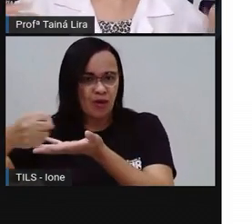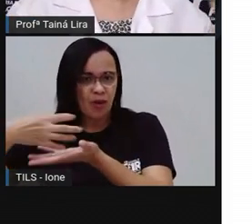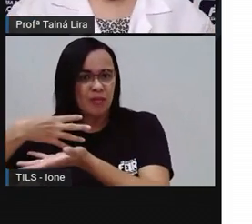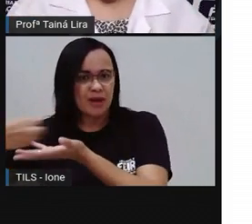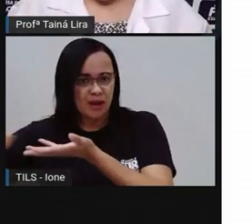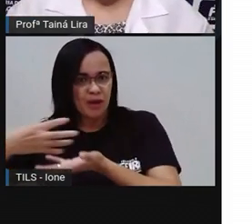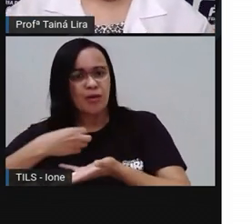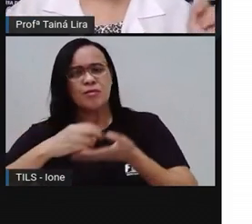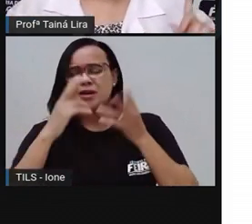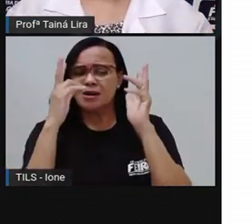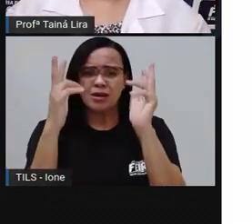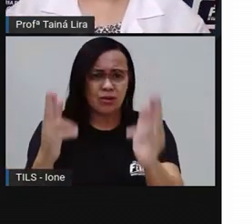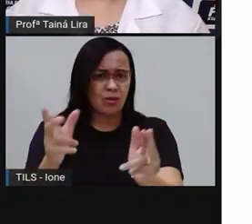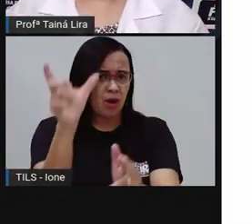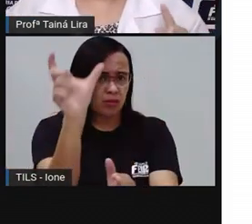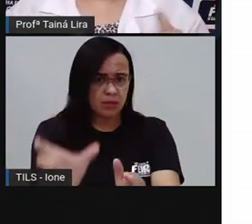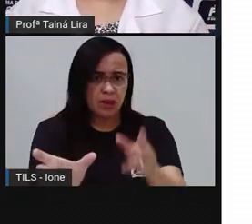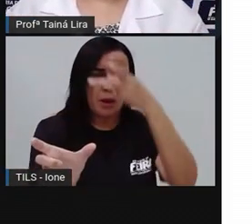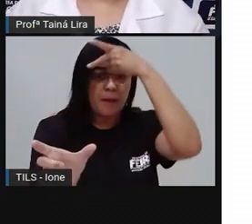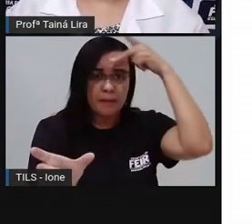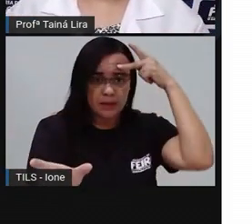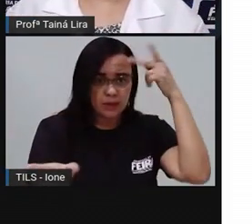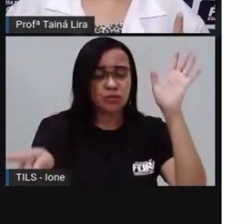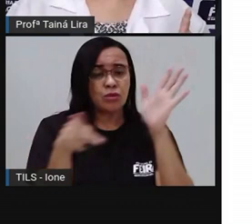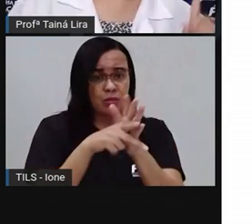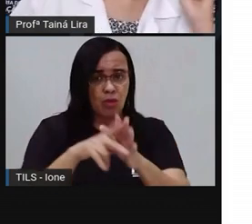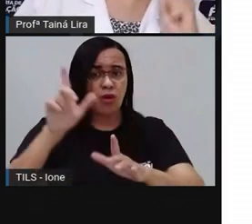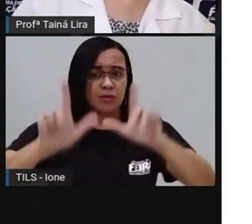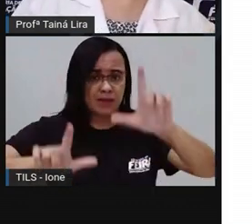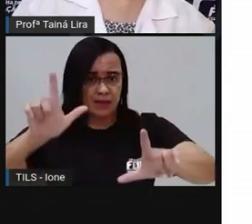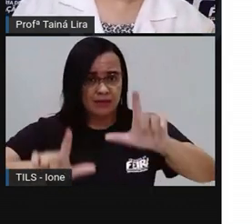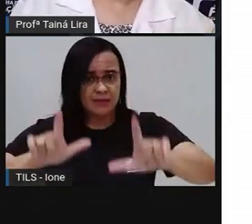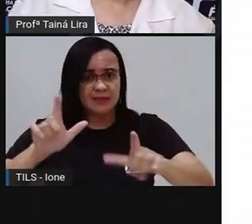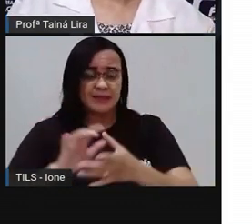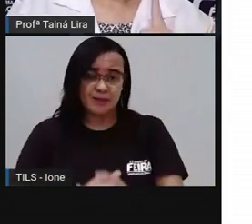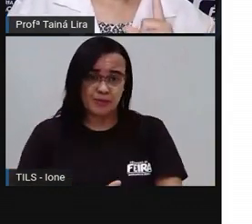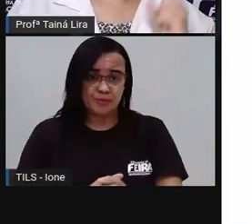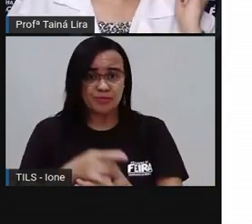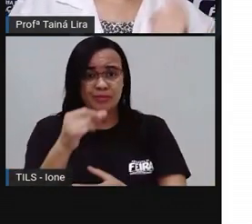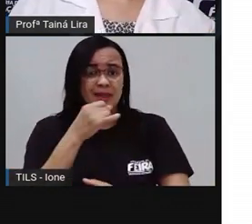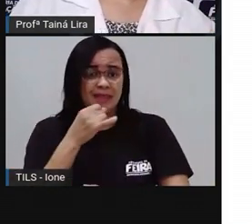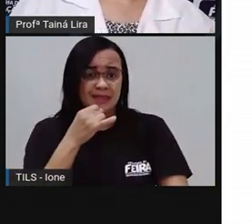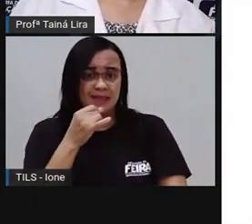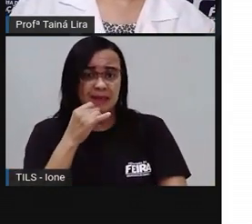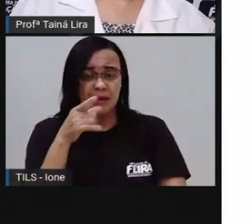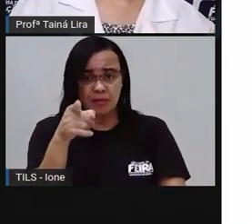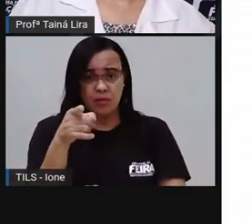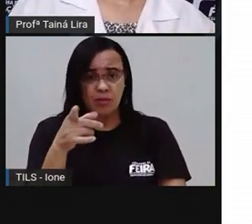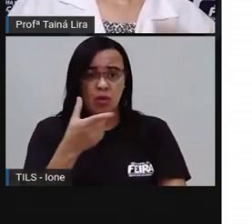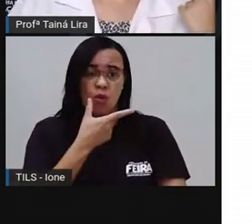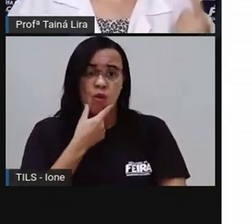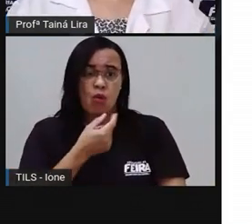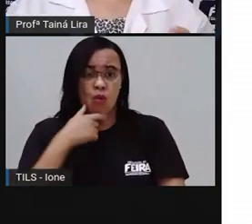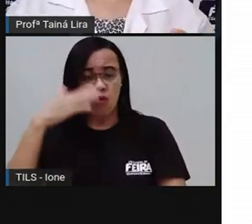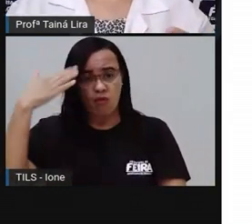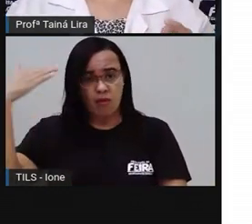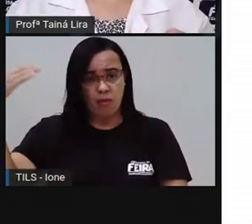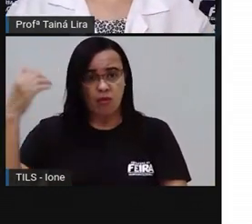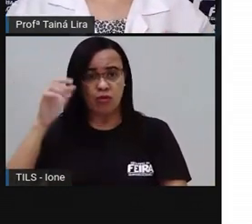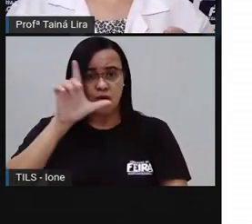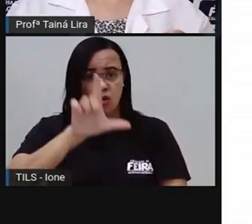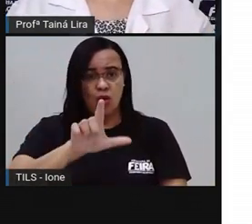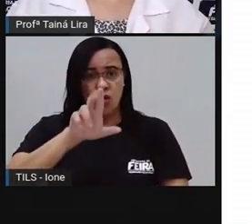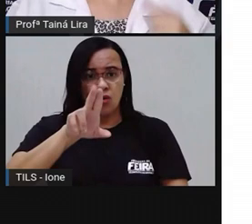falam ali na televisão. Então, a Pró trouxe alguns exemplos. Então, o primeiro, ó, é Luciano Huck. Ele costuma